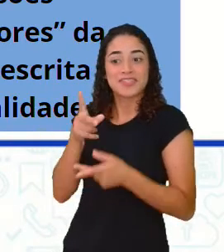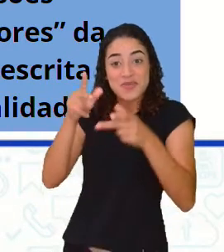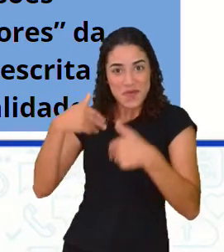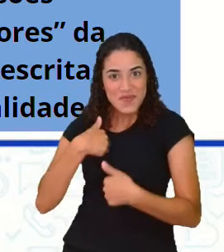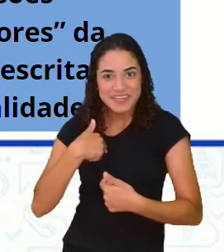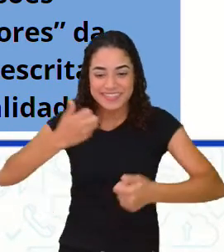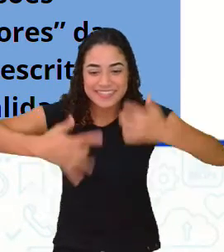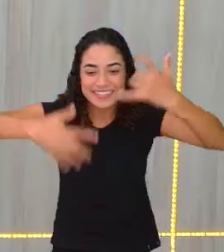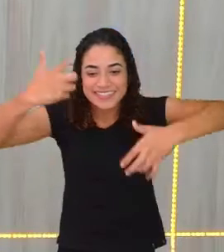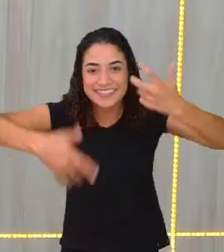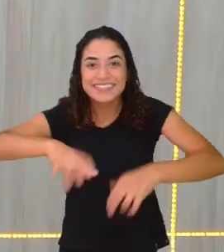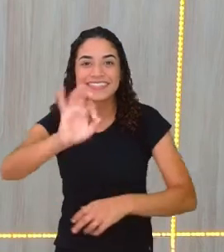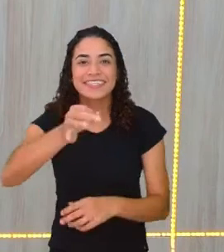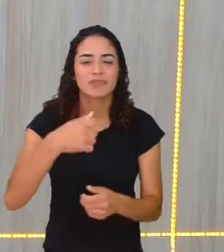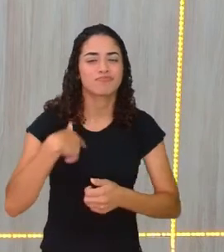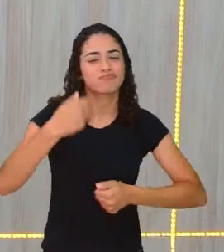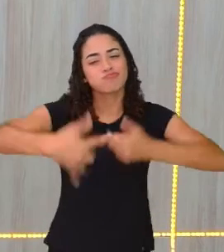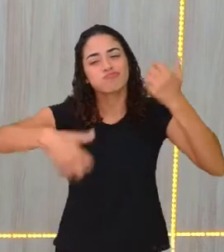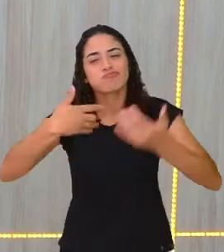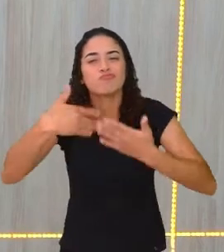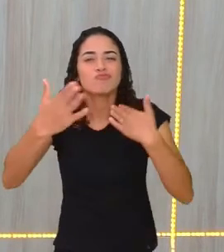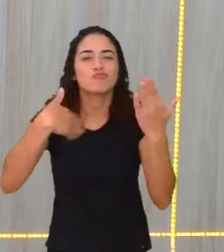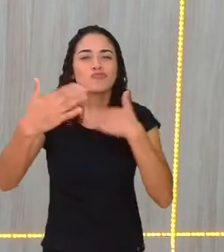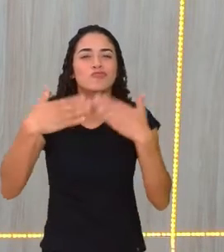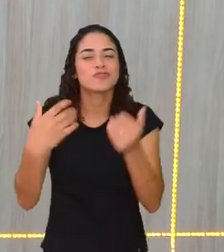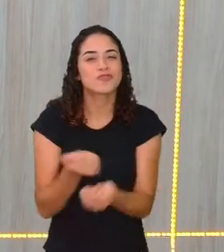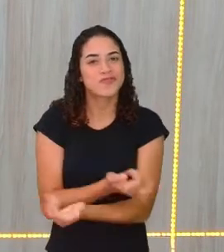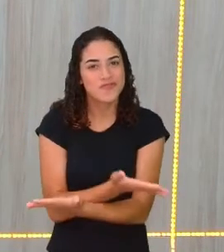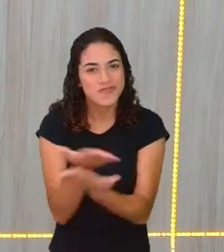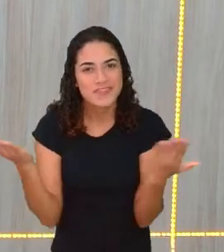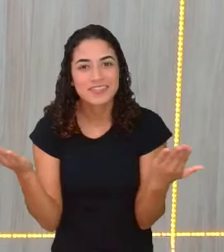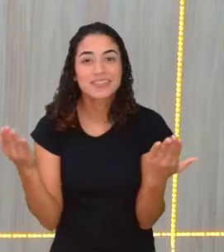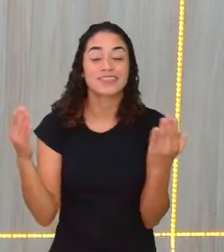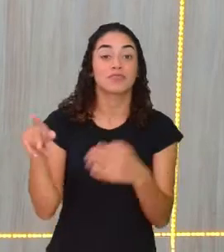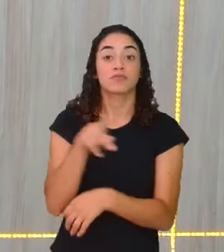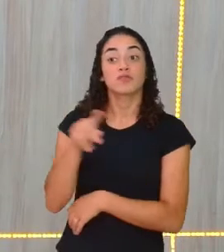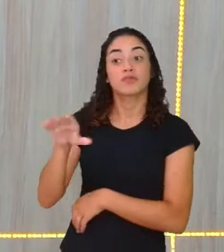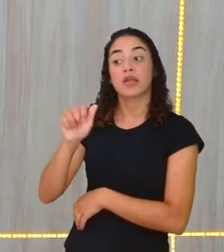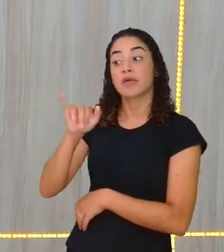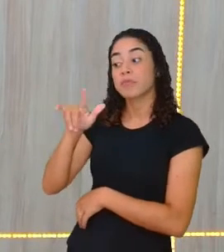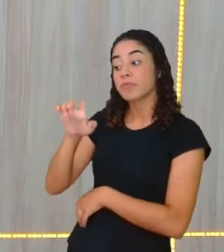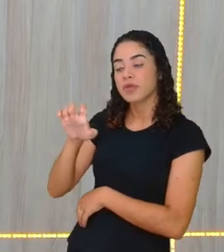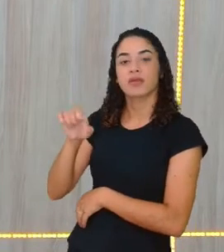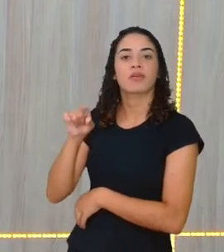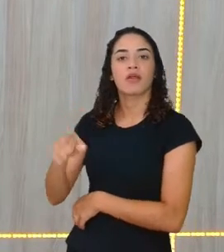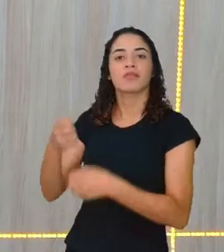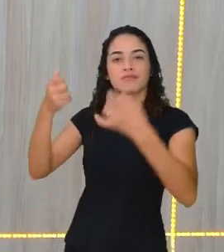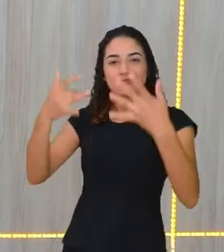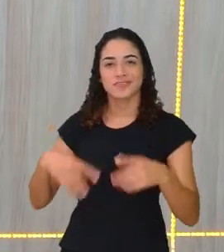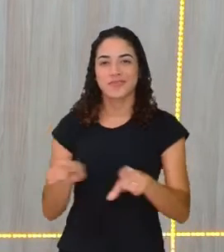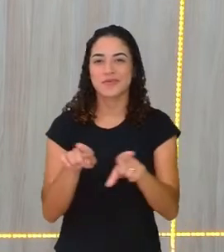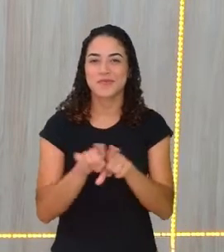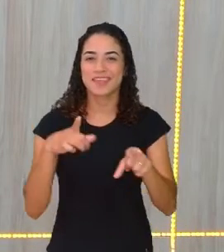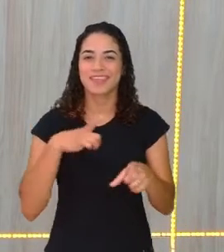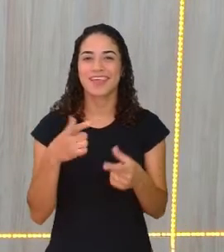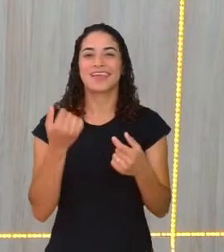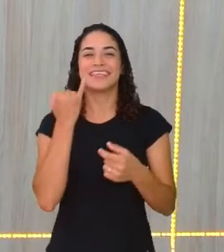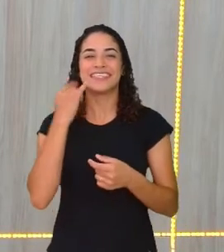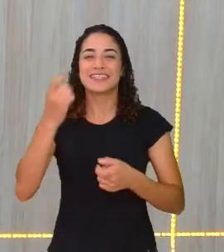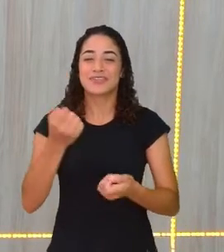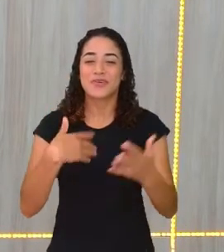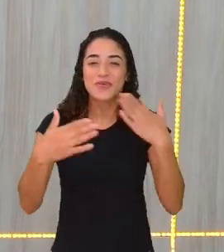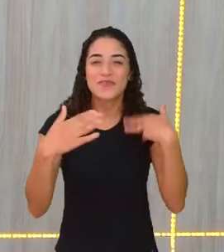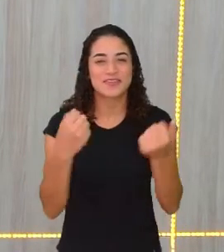agora, não é? Eu falo com vocês. A professora Camília acabou de falar. Eu tenho um Ingrid aqui falando com